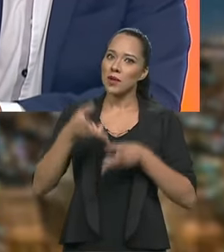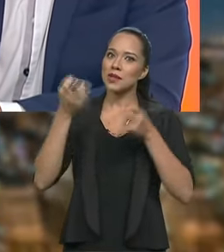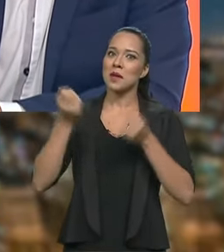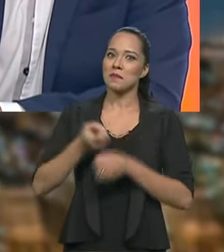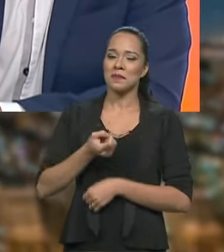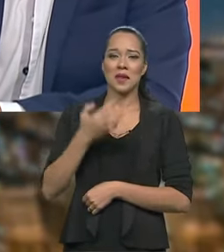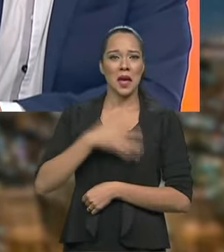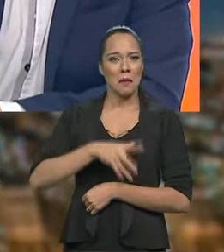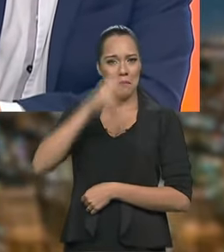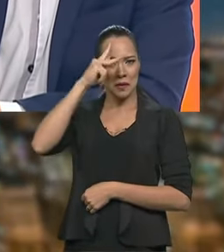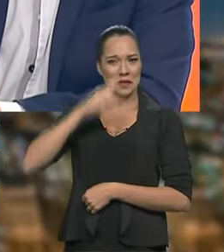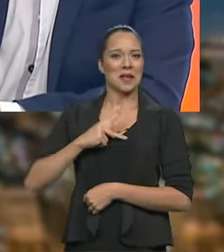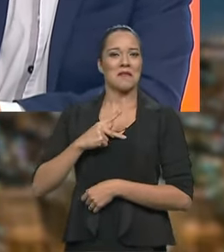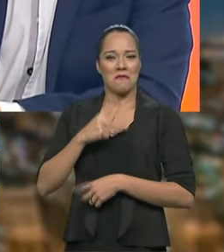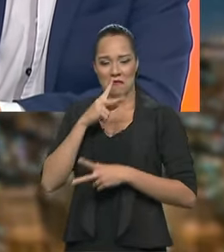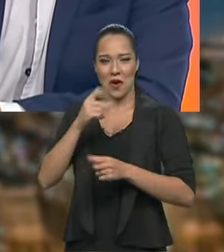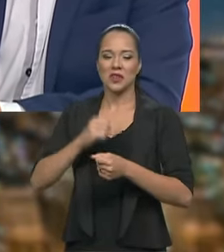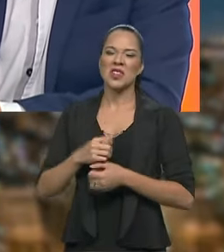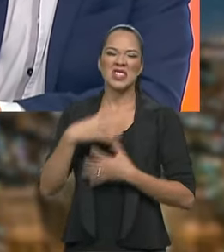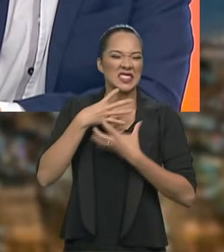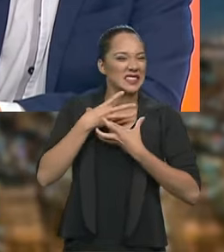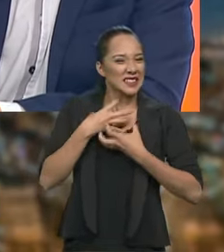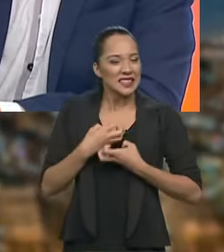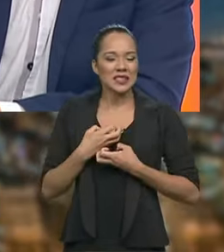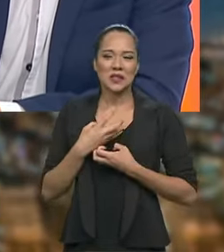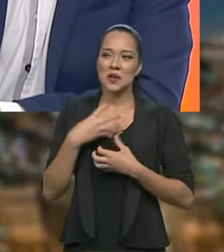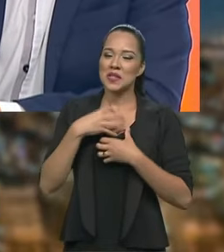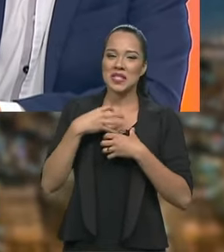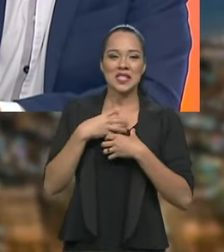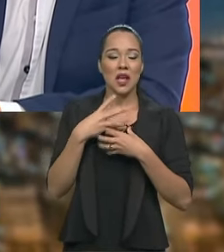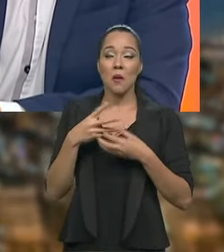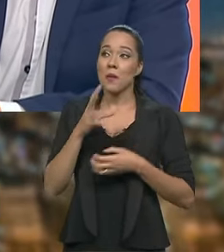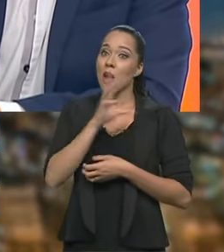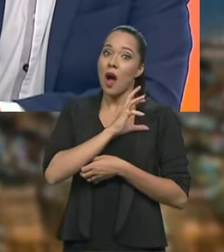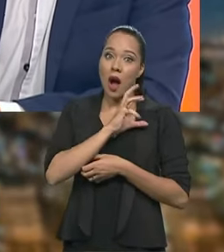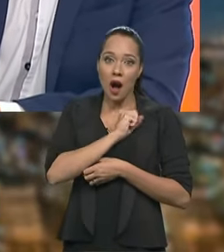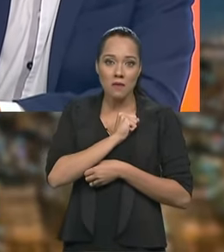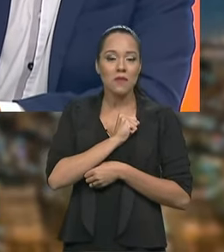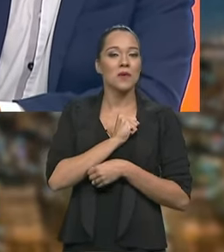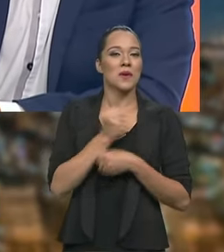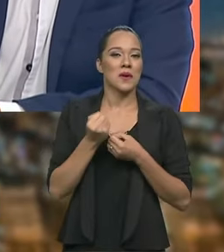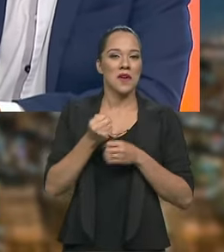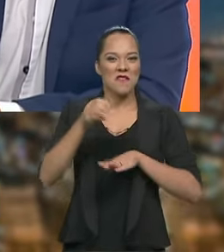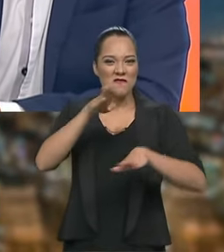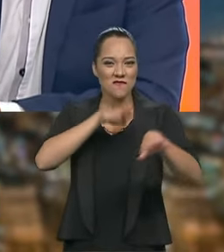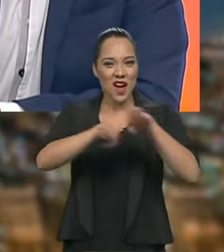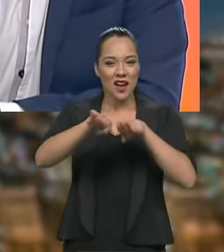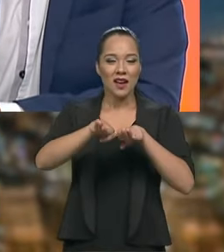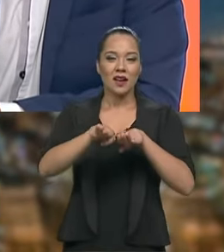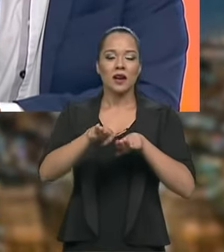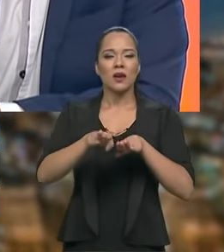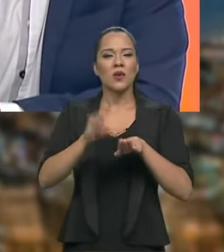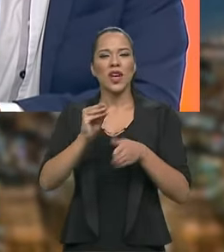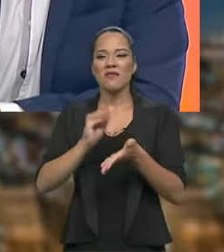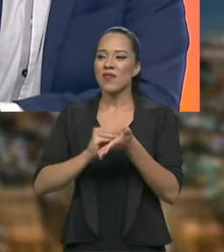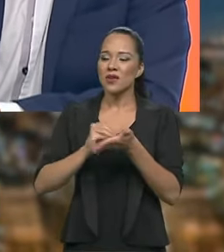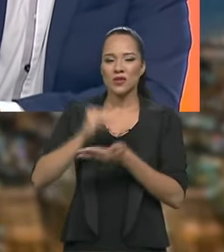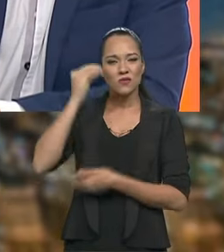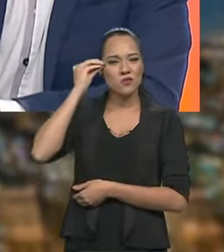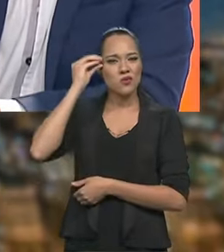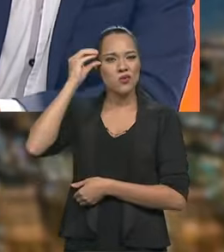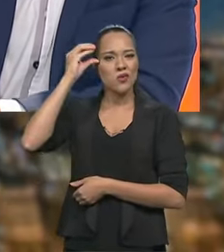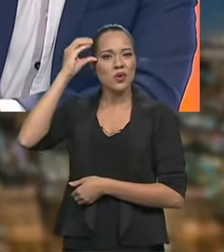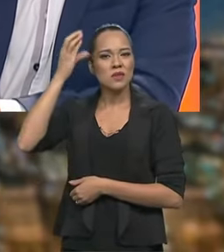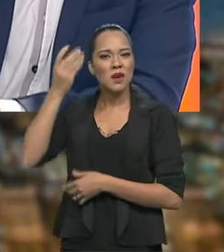personalidade forte. O que me chateia bastante como amante do automobilismo é muitas vezes essa falta de reconhecimento